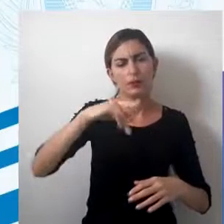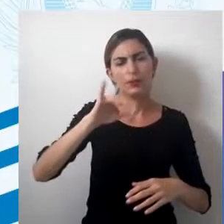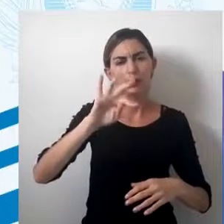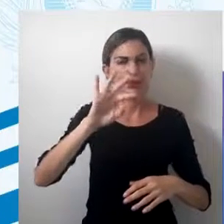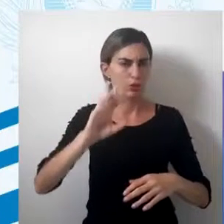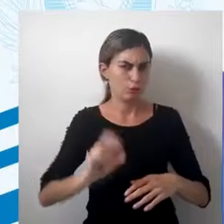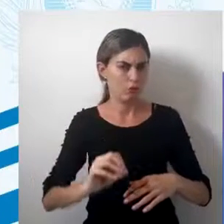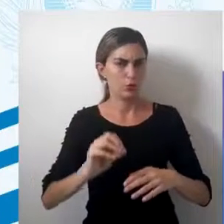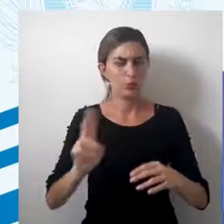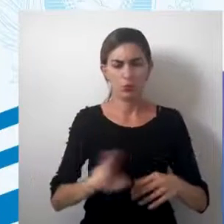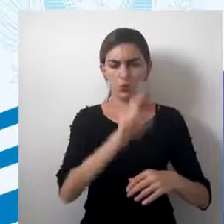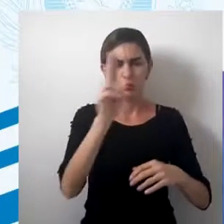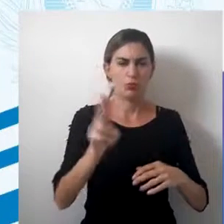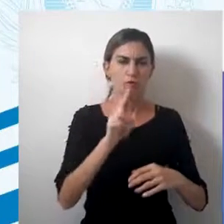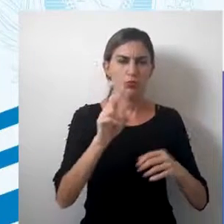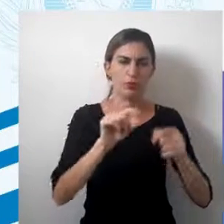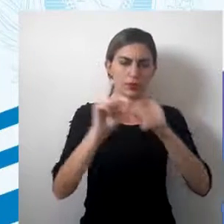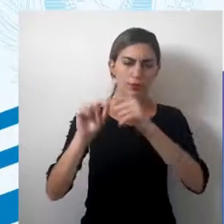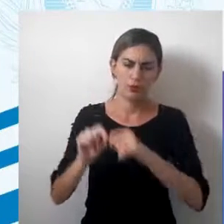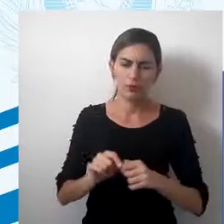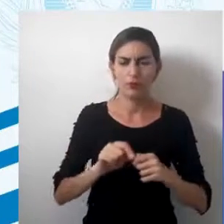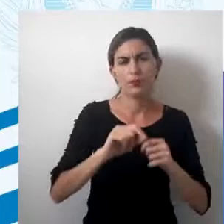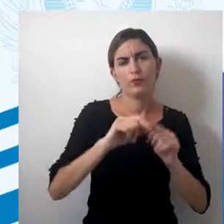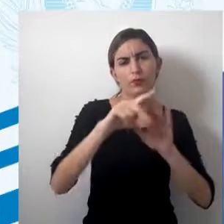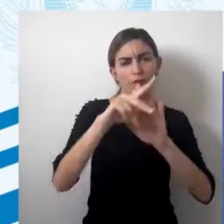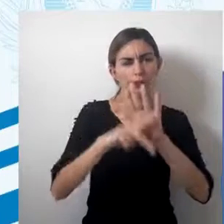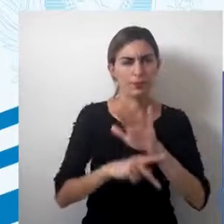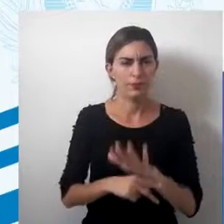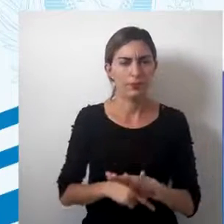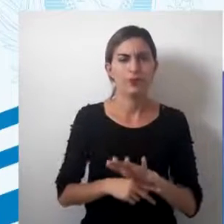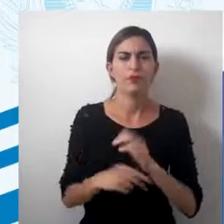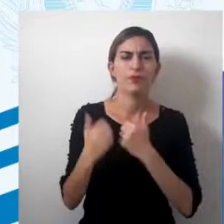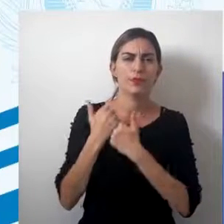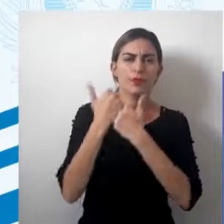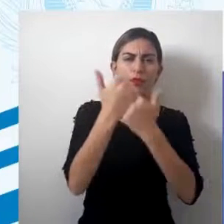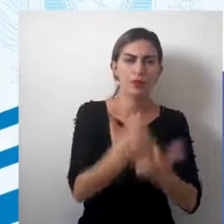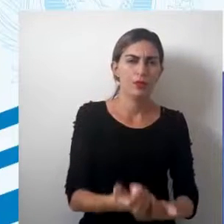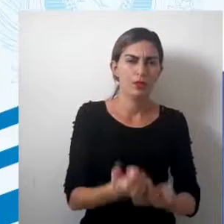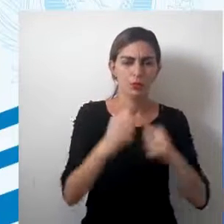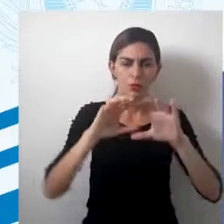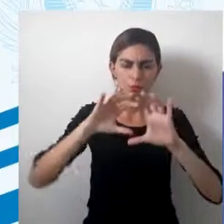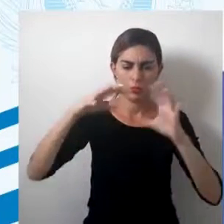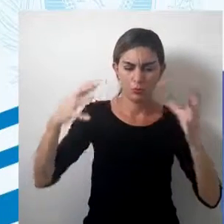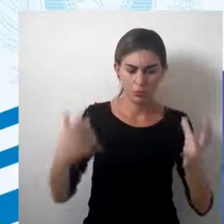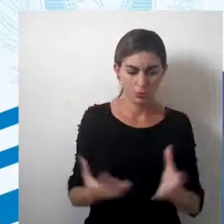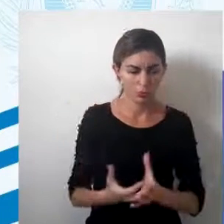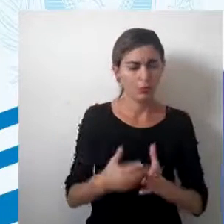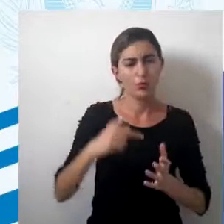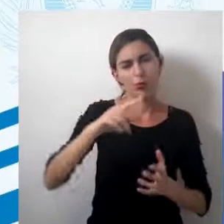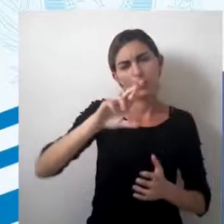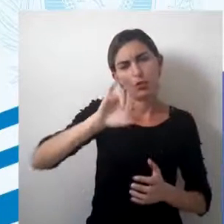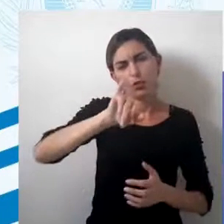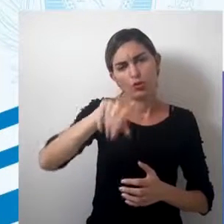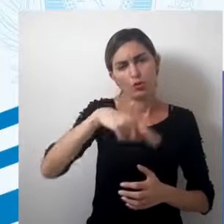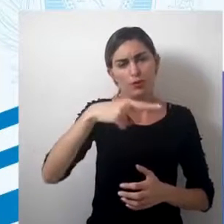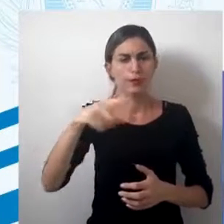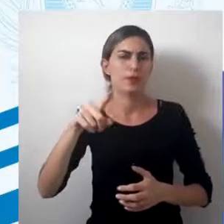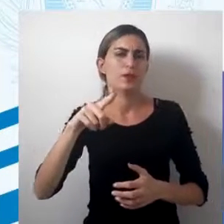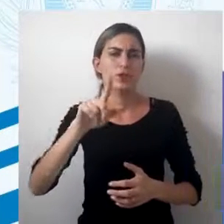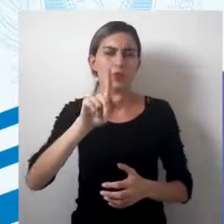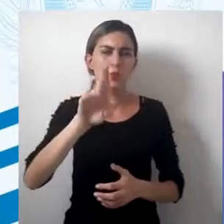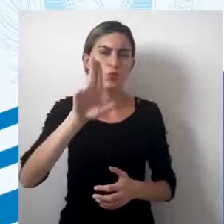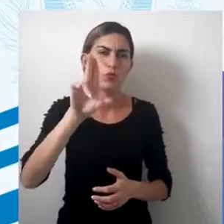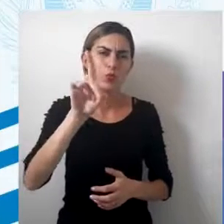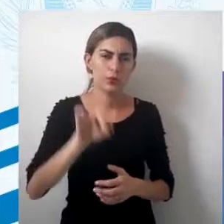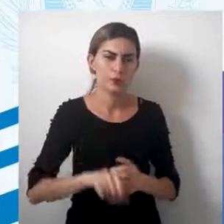e é muito utilizada para a confecção de planisférios representando a superfície do globo. A projeção de Goody também